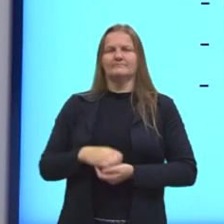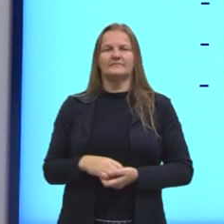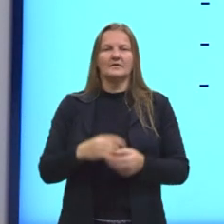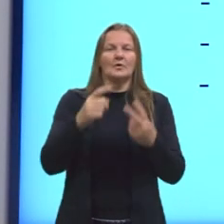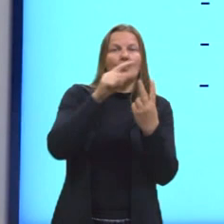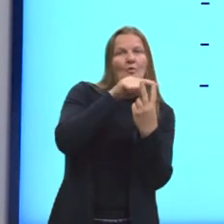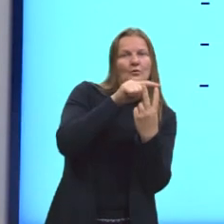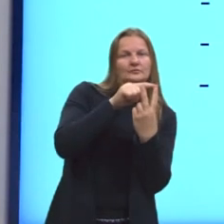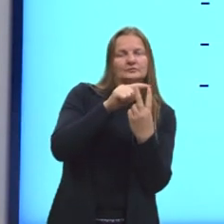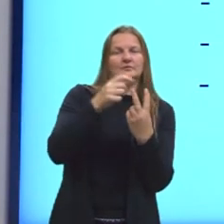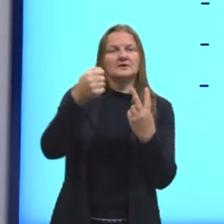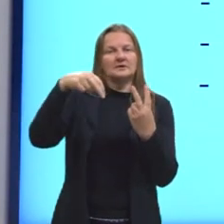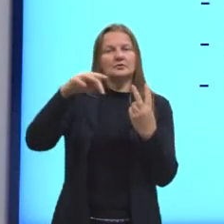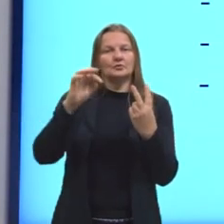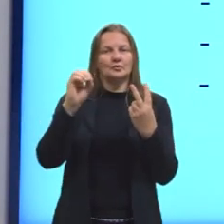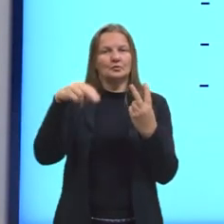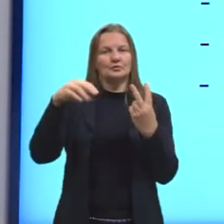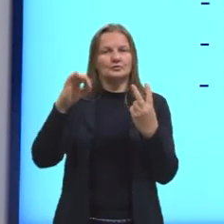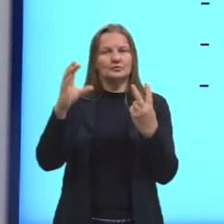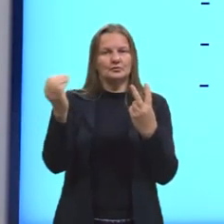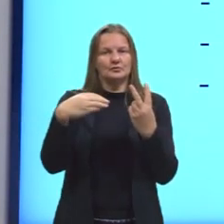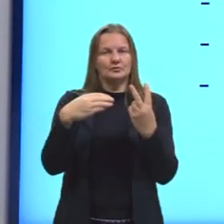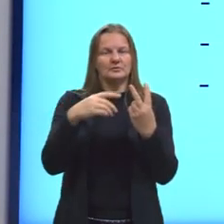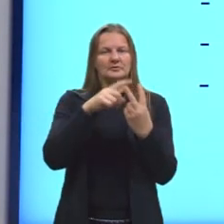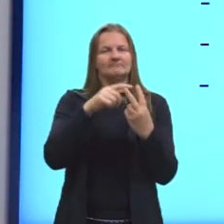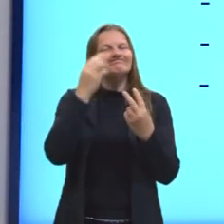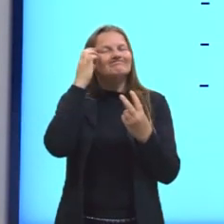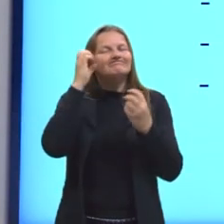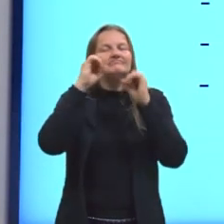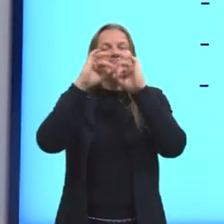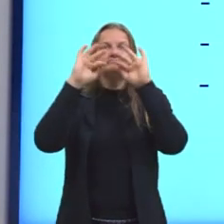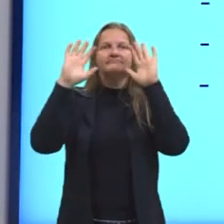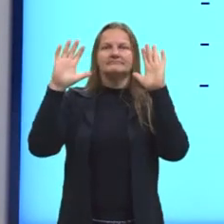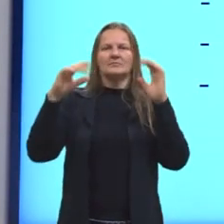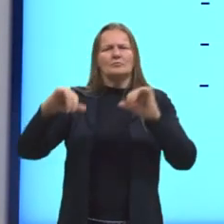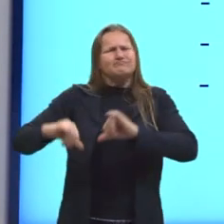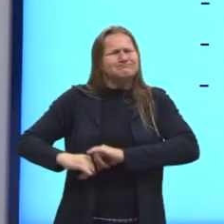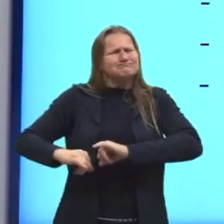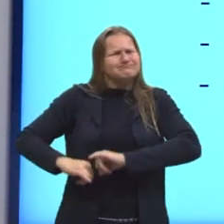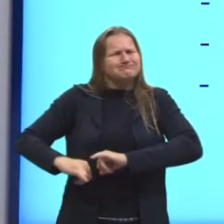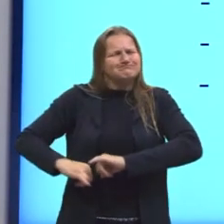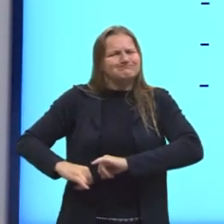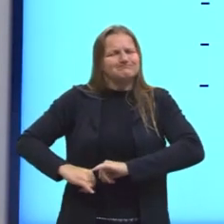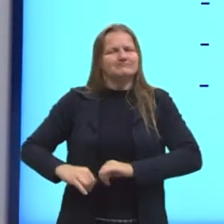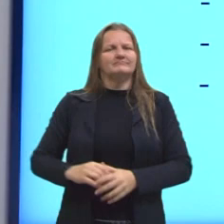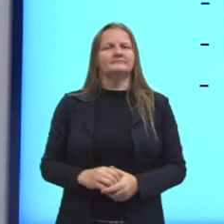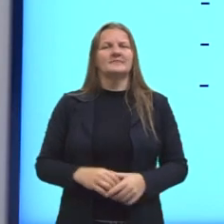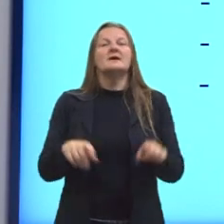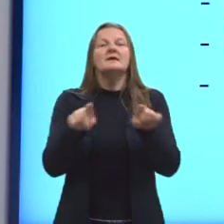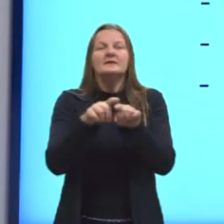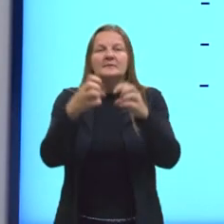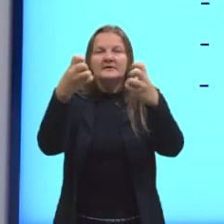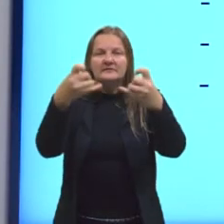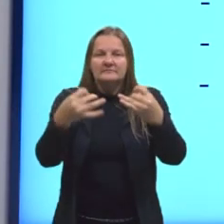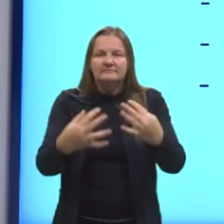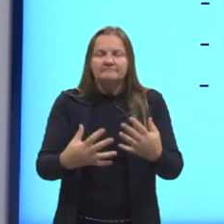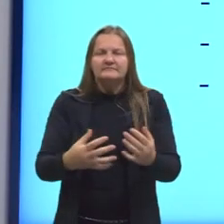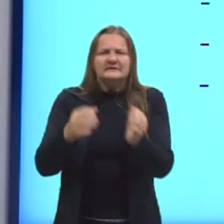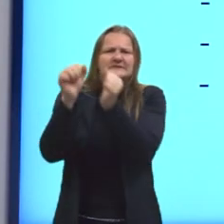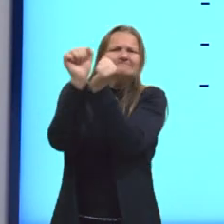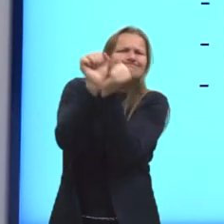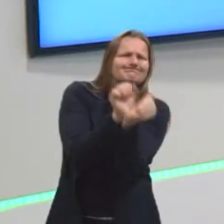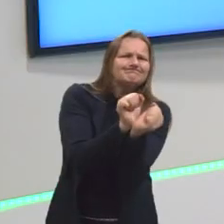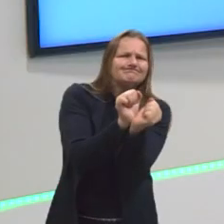e defender o sofrimento dessas pessoas. E a gente precisa falar também de uma diferença que a escravidão